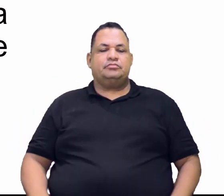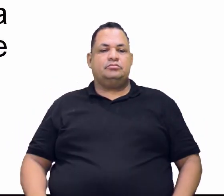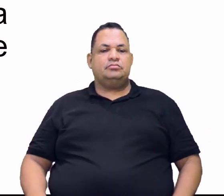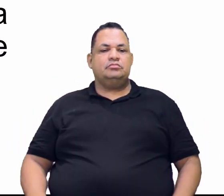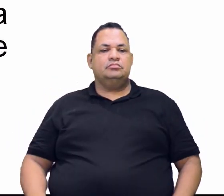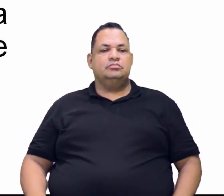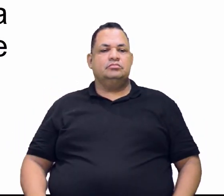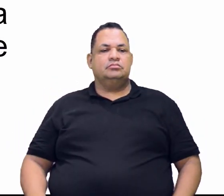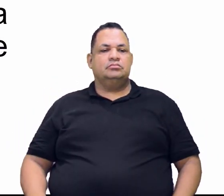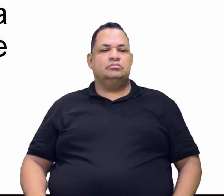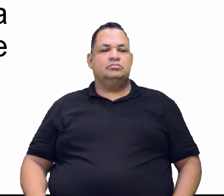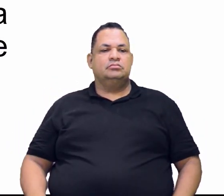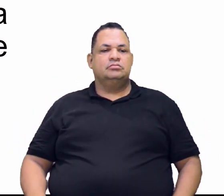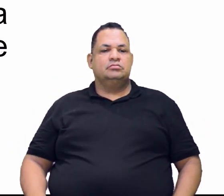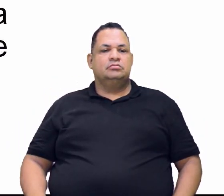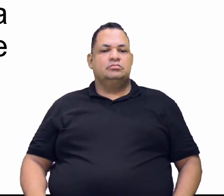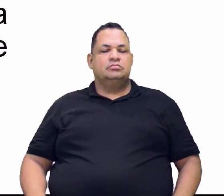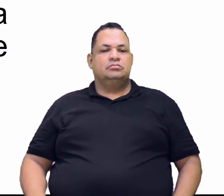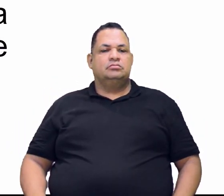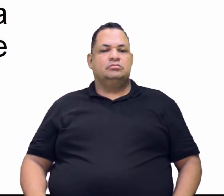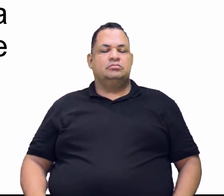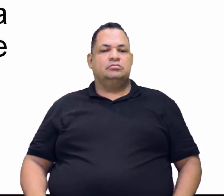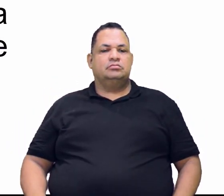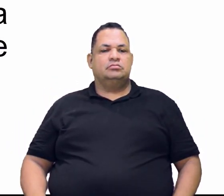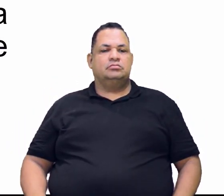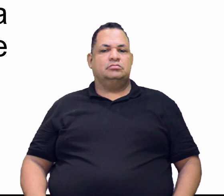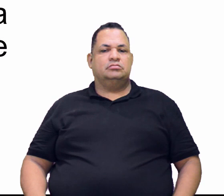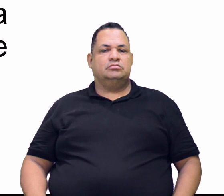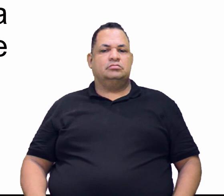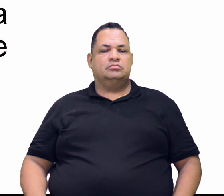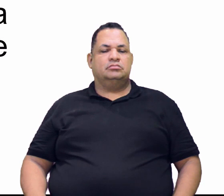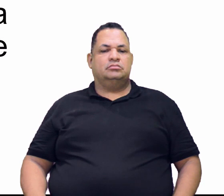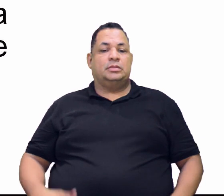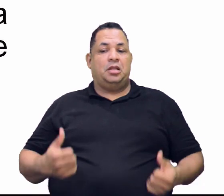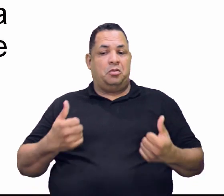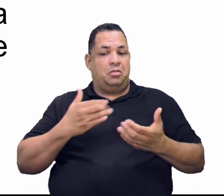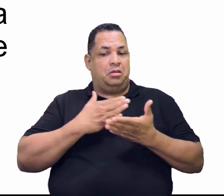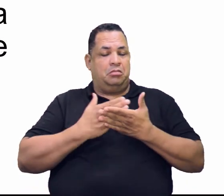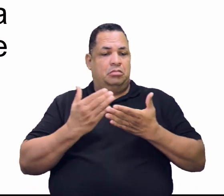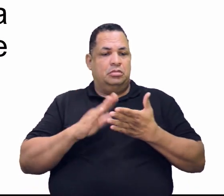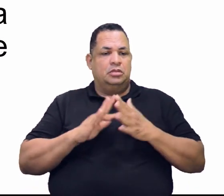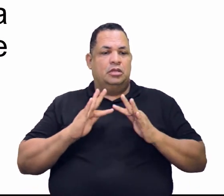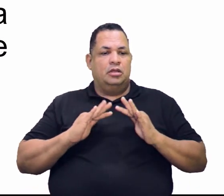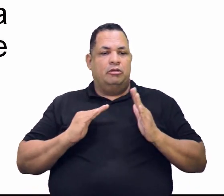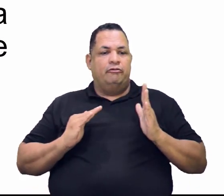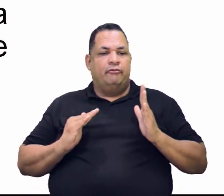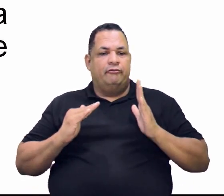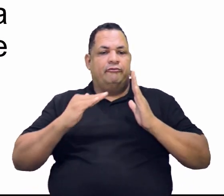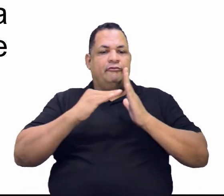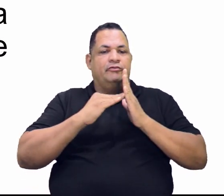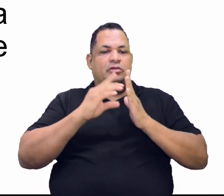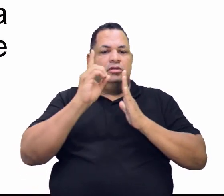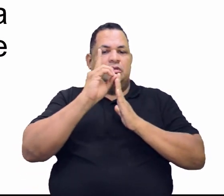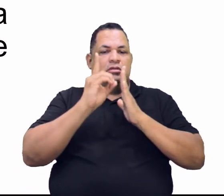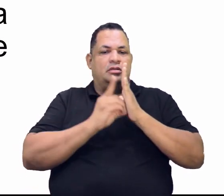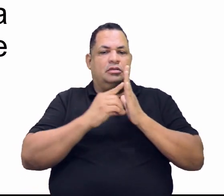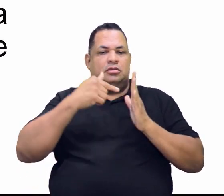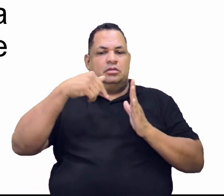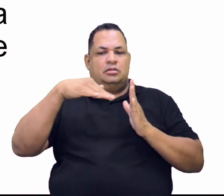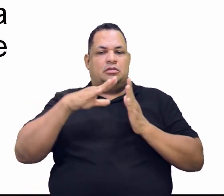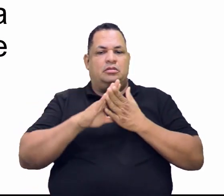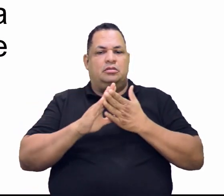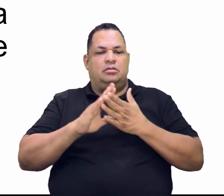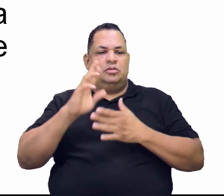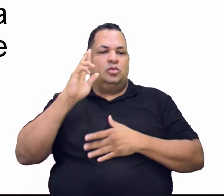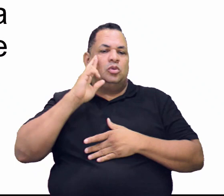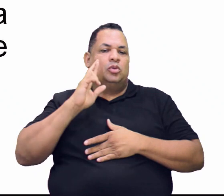E aí, senhores, não deu outra. Só está caindo. No final da década de 70, Rondônia passou a ser